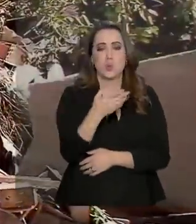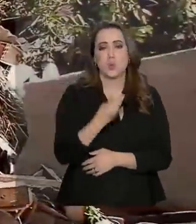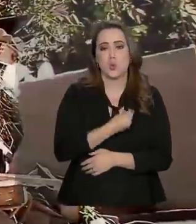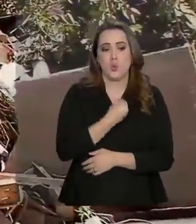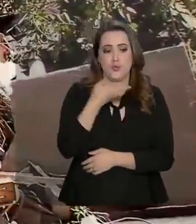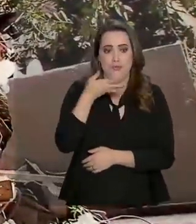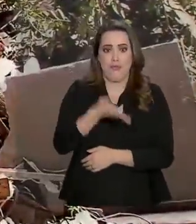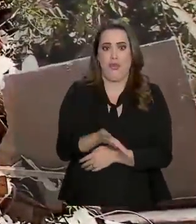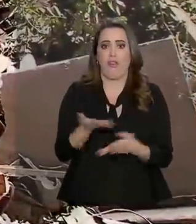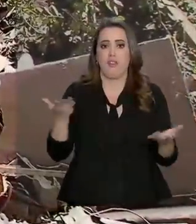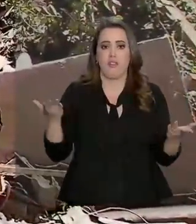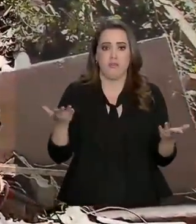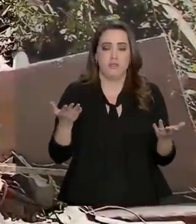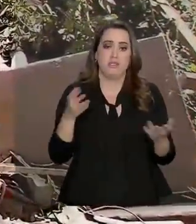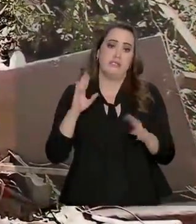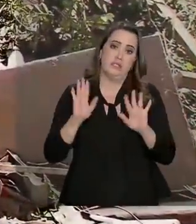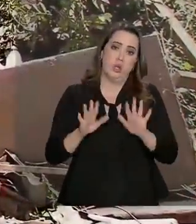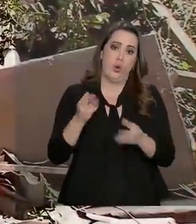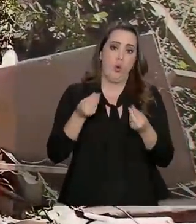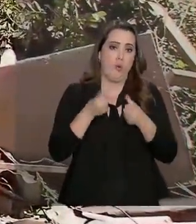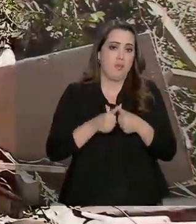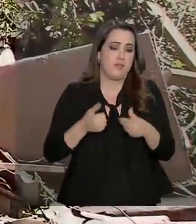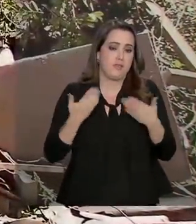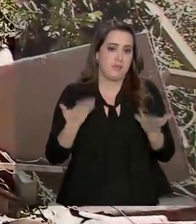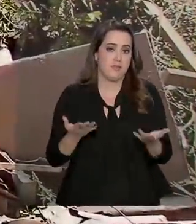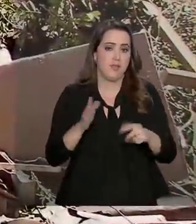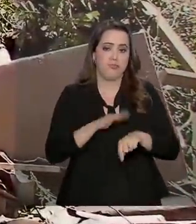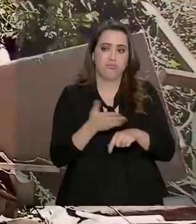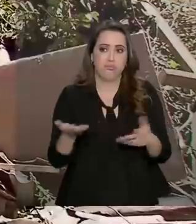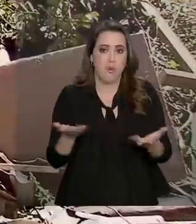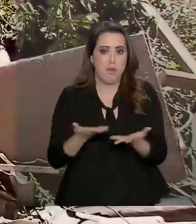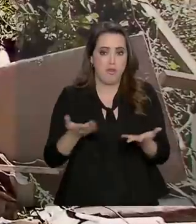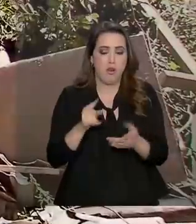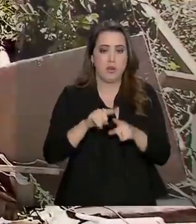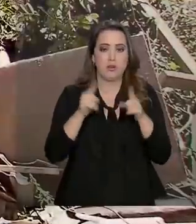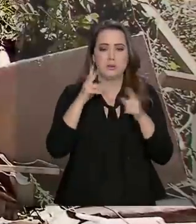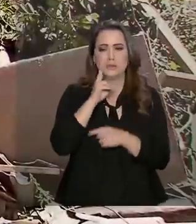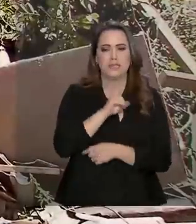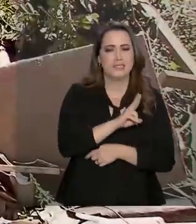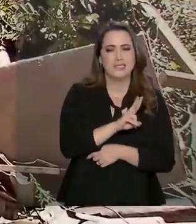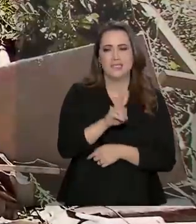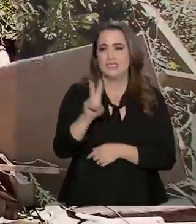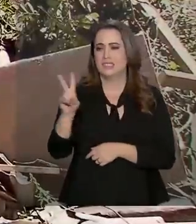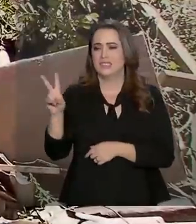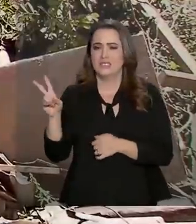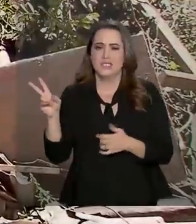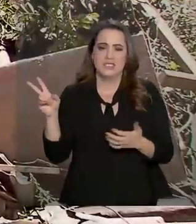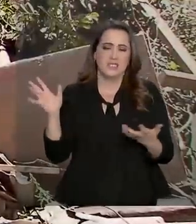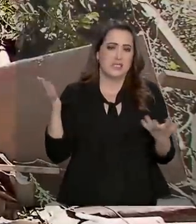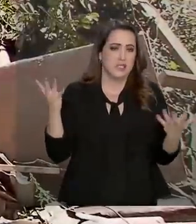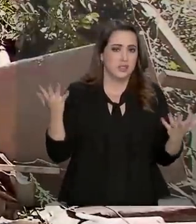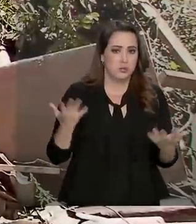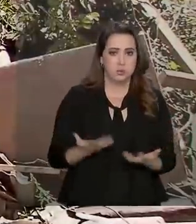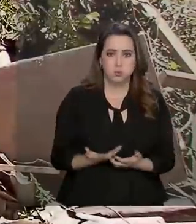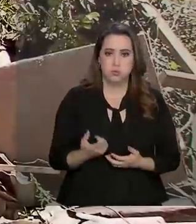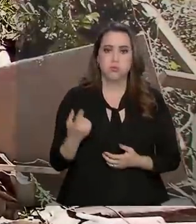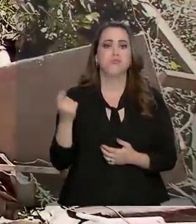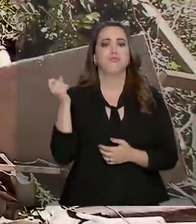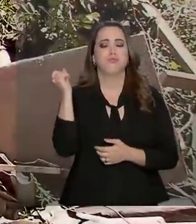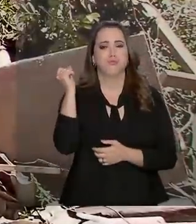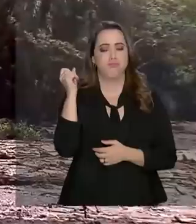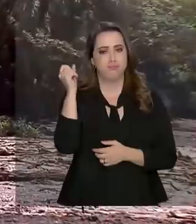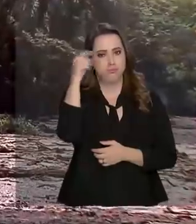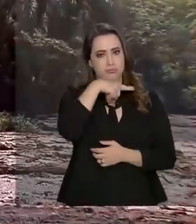pessoas aqui no momento do desastre e a situação dessas pessoas no momento, mas o quadro geral mostra realmente uma situação muito